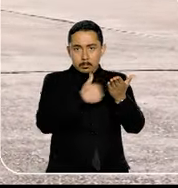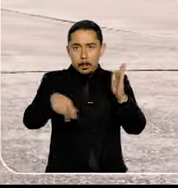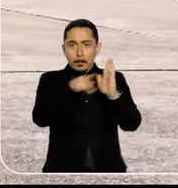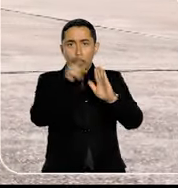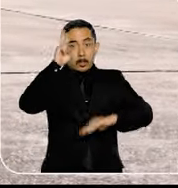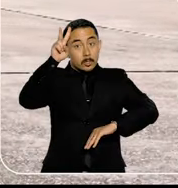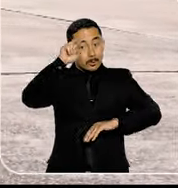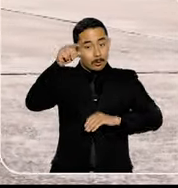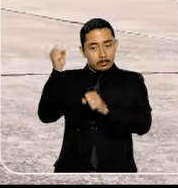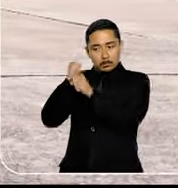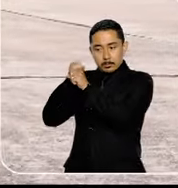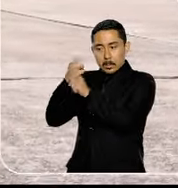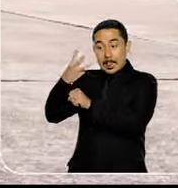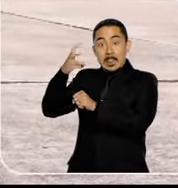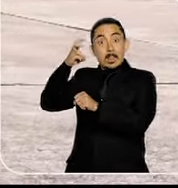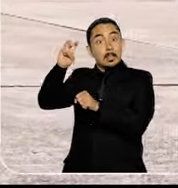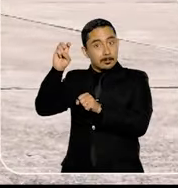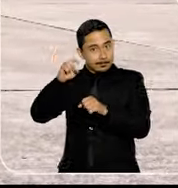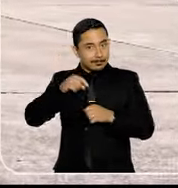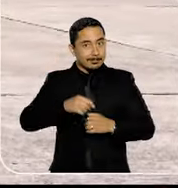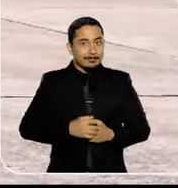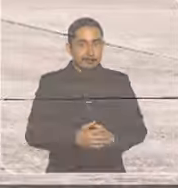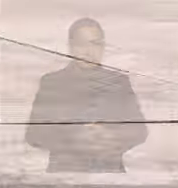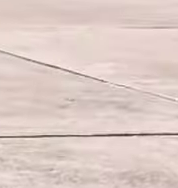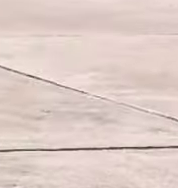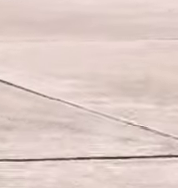história desses 35 anos.